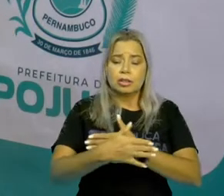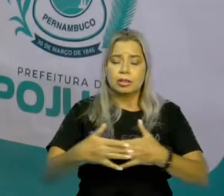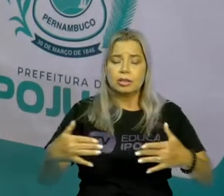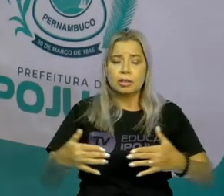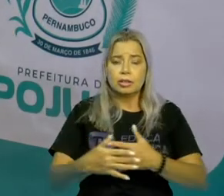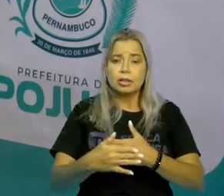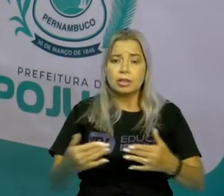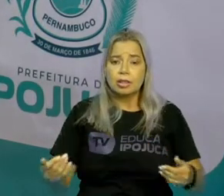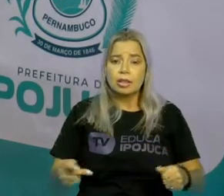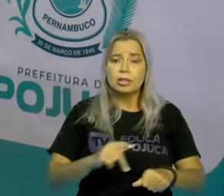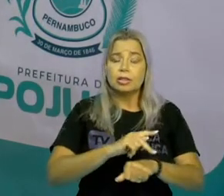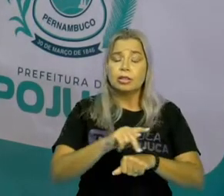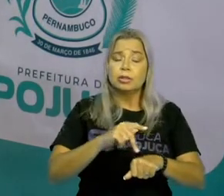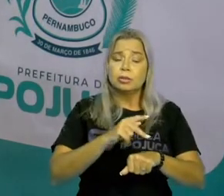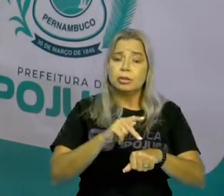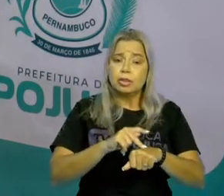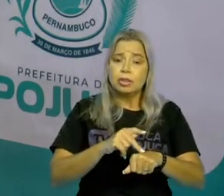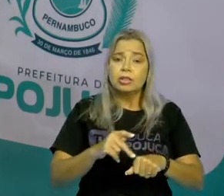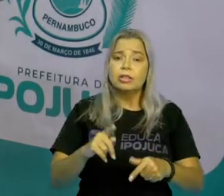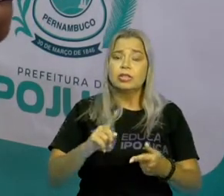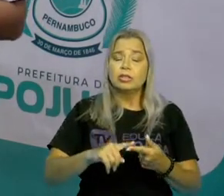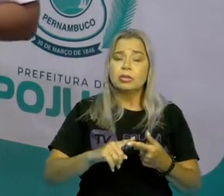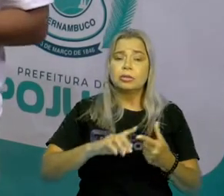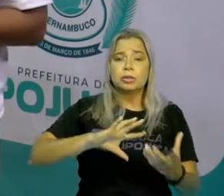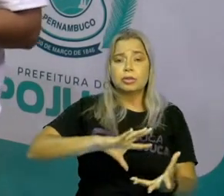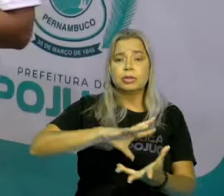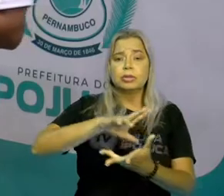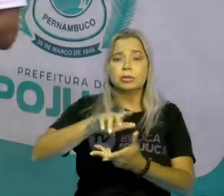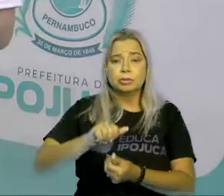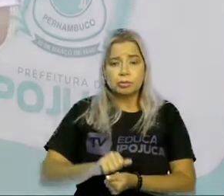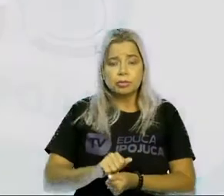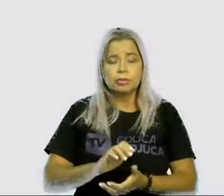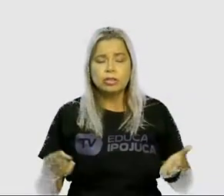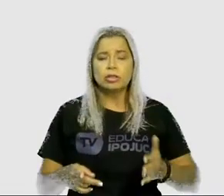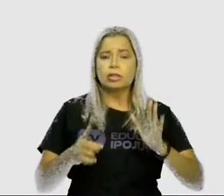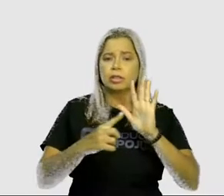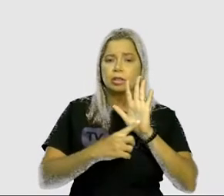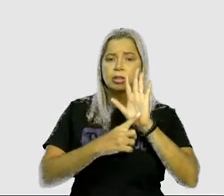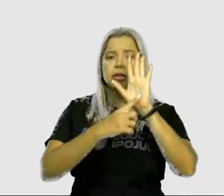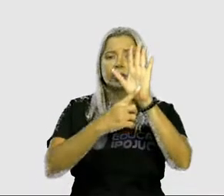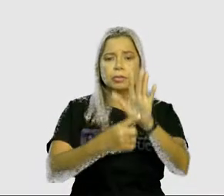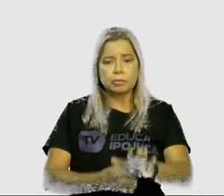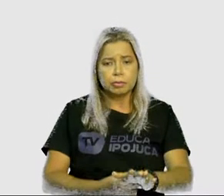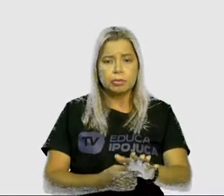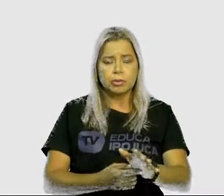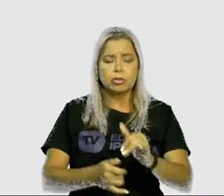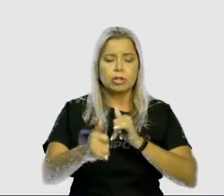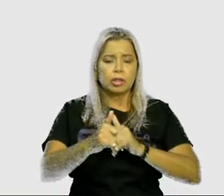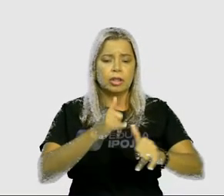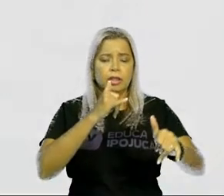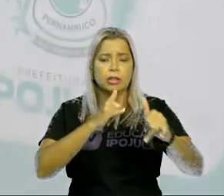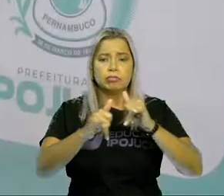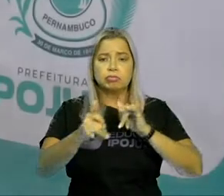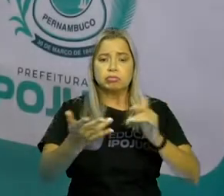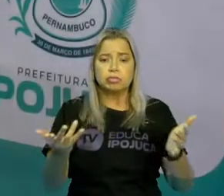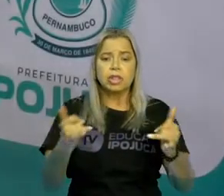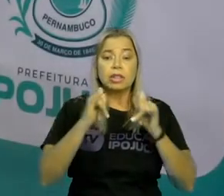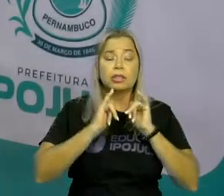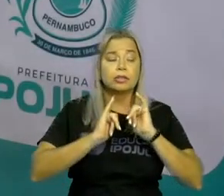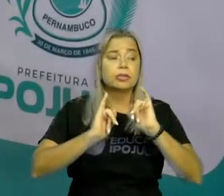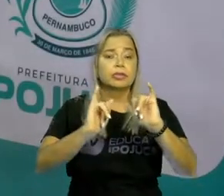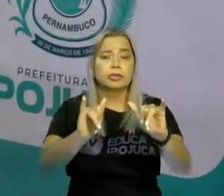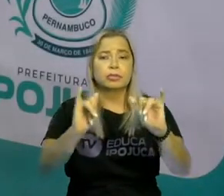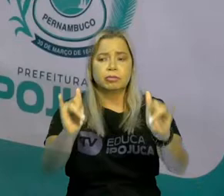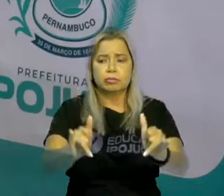A revista. Essas revistas de comunicações maiores também, né? Com essas manchetes mais estampadas, assim, né? Que